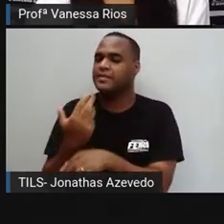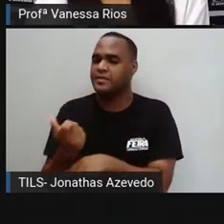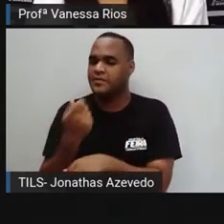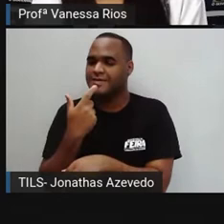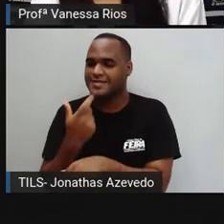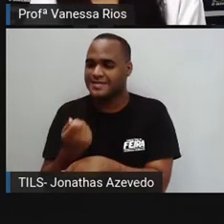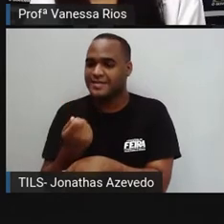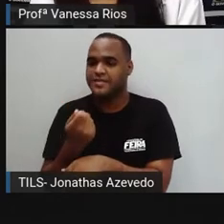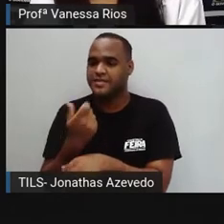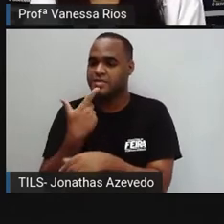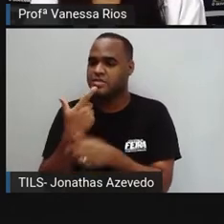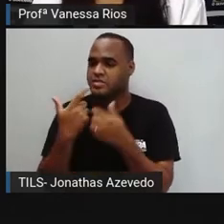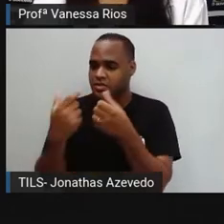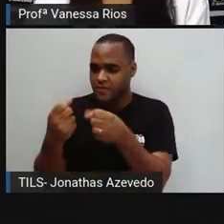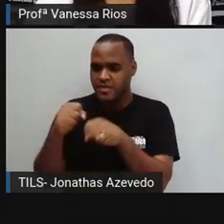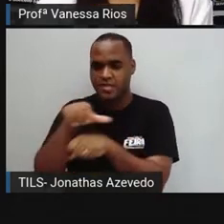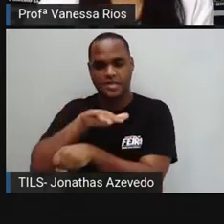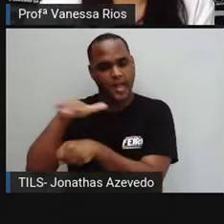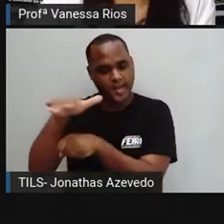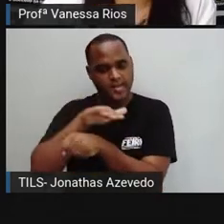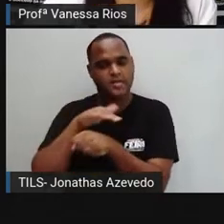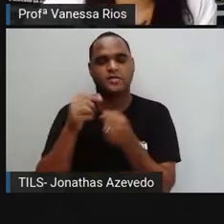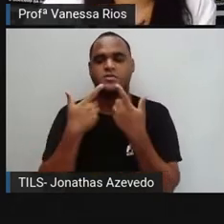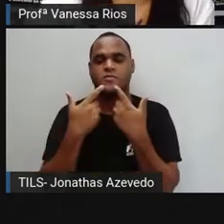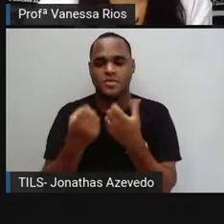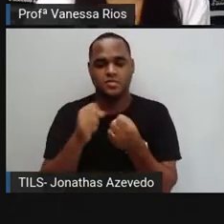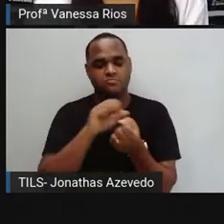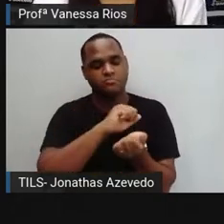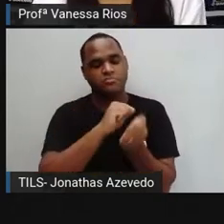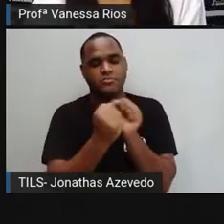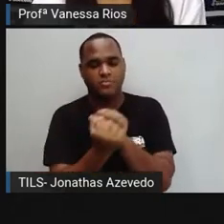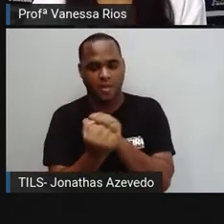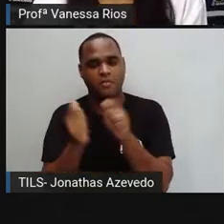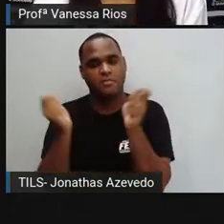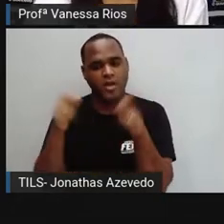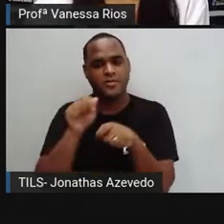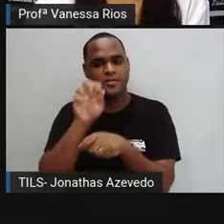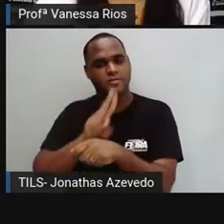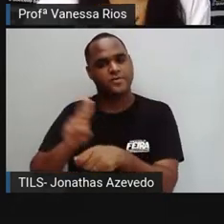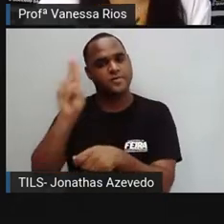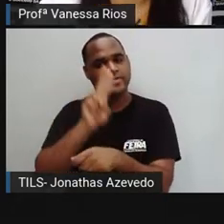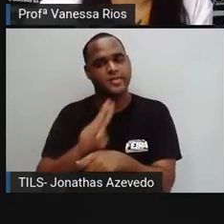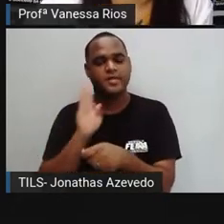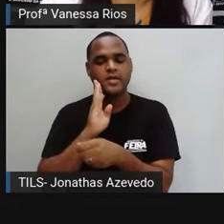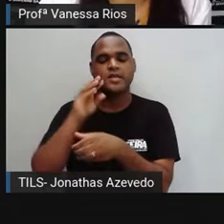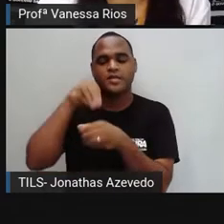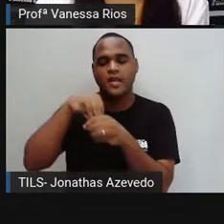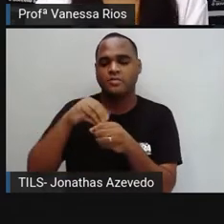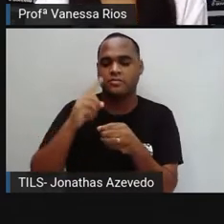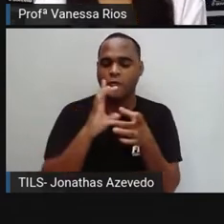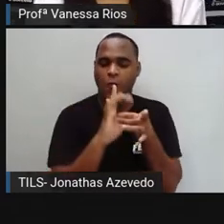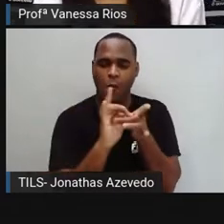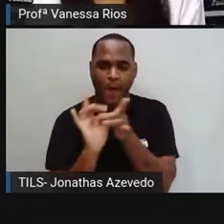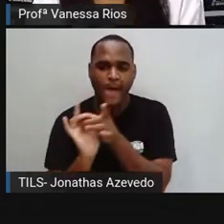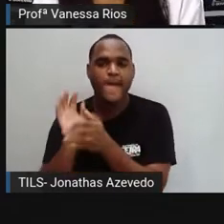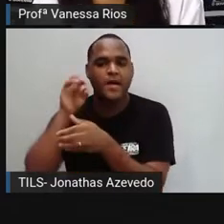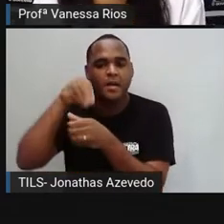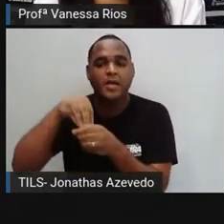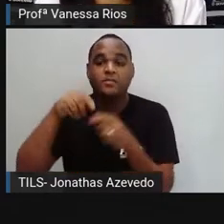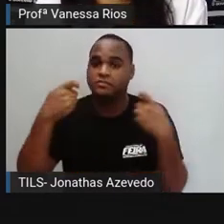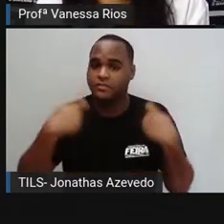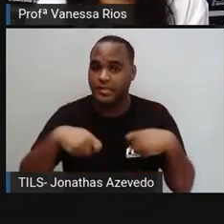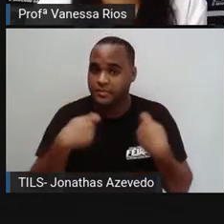as variações linguísticas, elas podem ser adaptadas e utilizadas dependendo do contexto, dependendo da